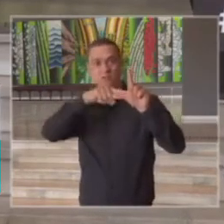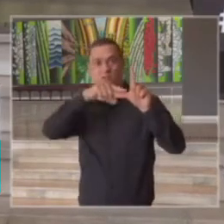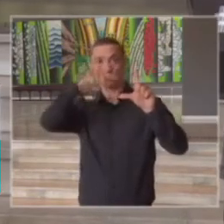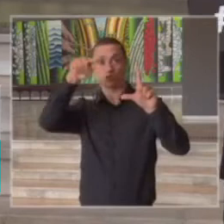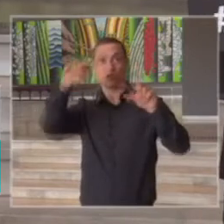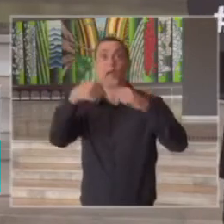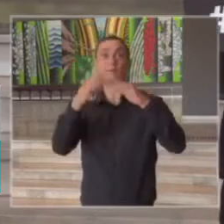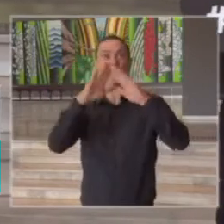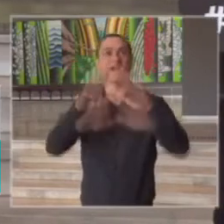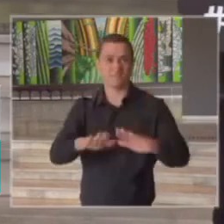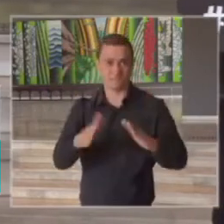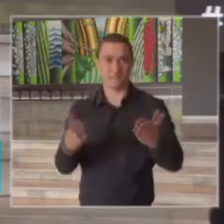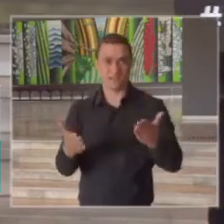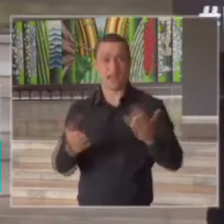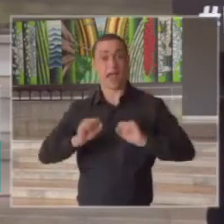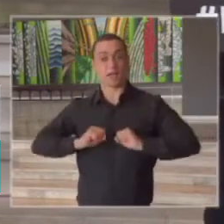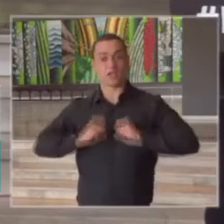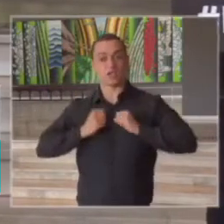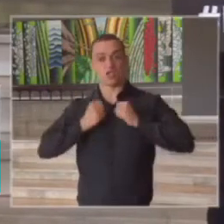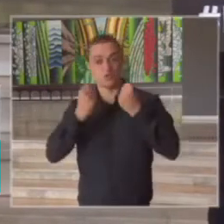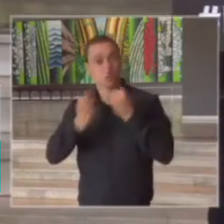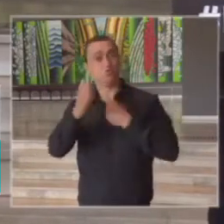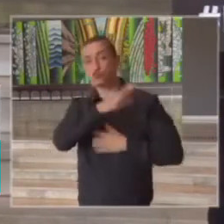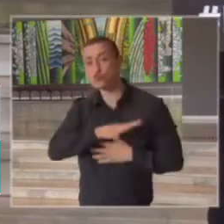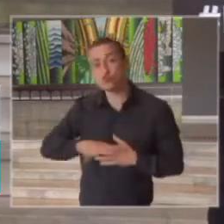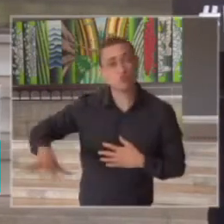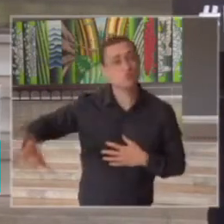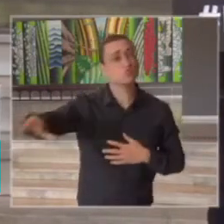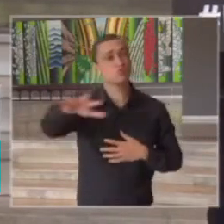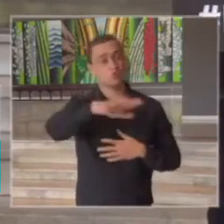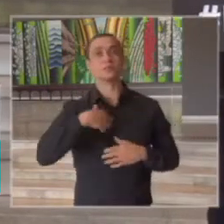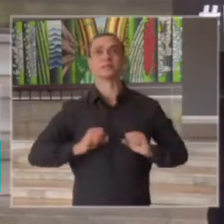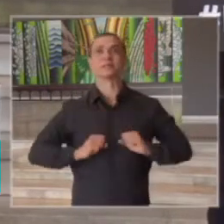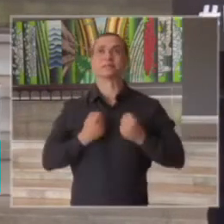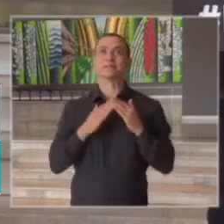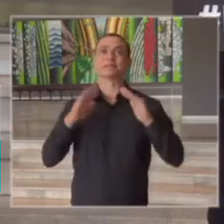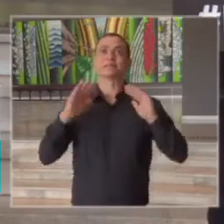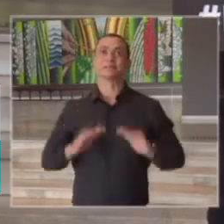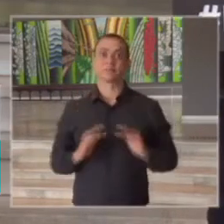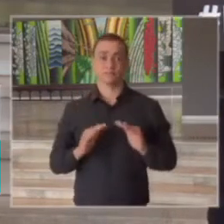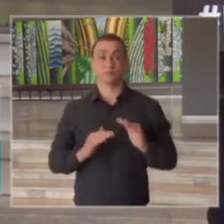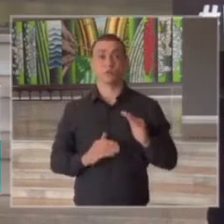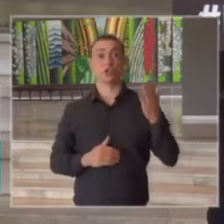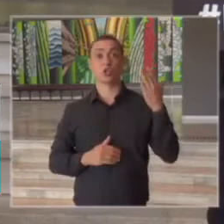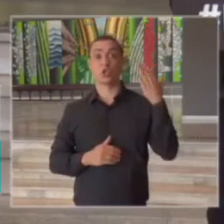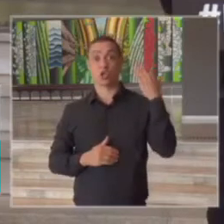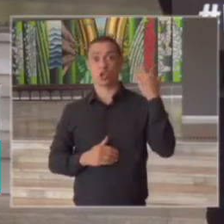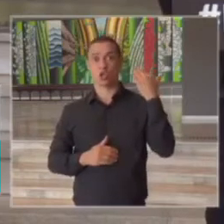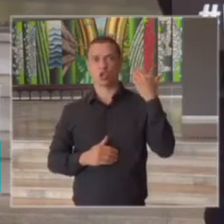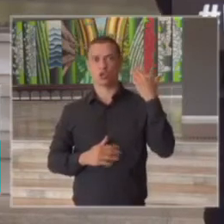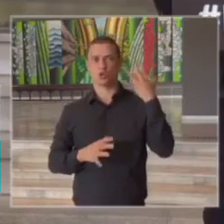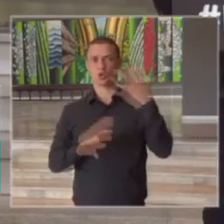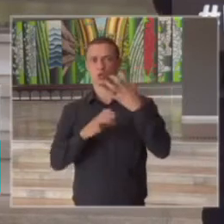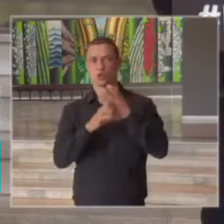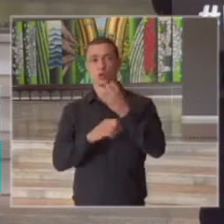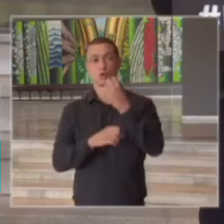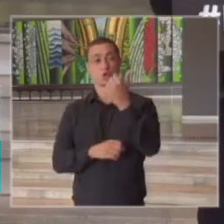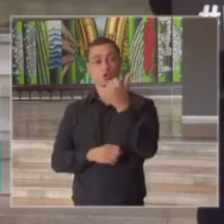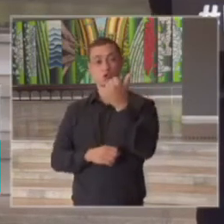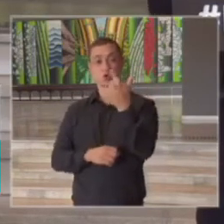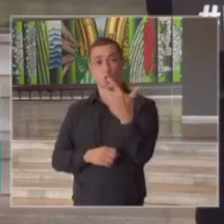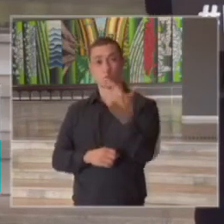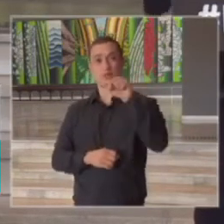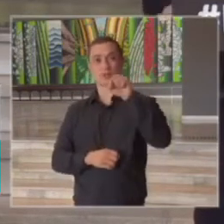quarentena desse esforço que foi feito por todos nós nós tivemos agora dois mil 12 mil